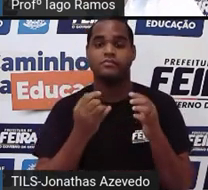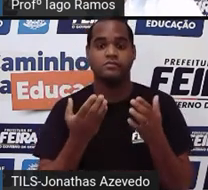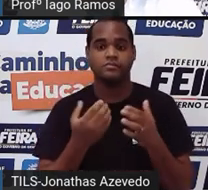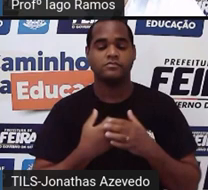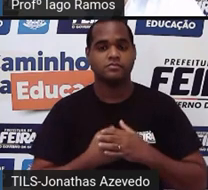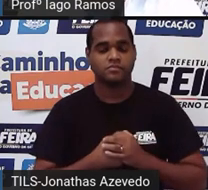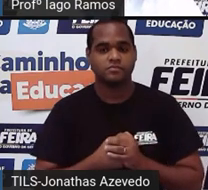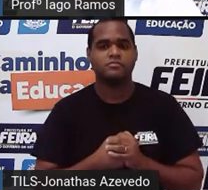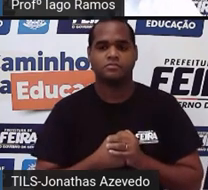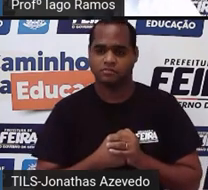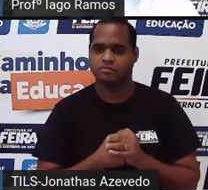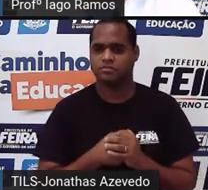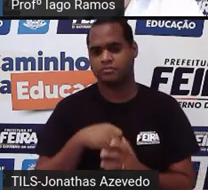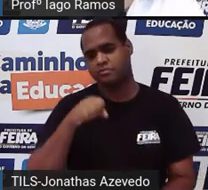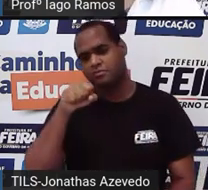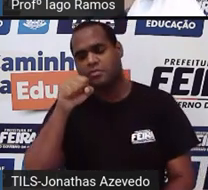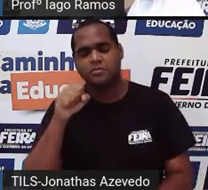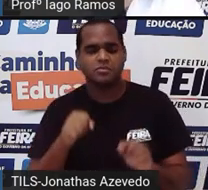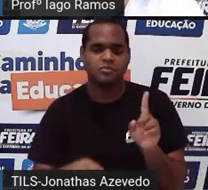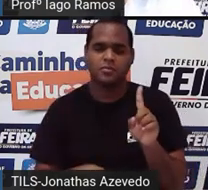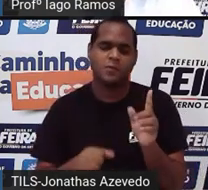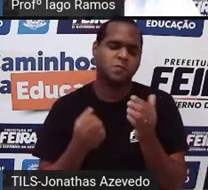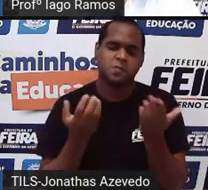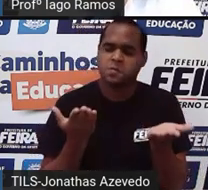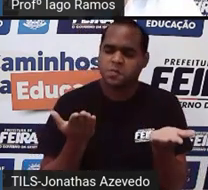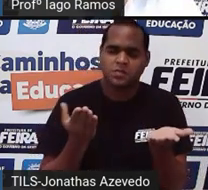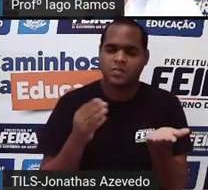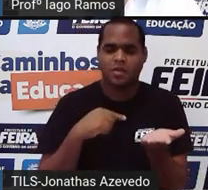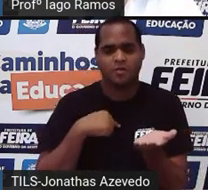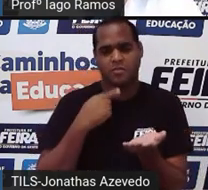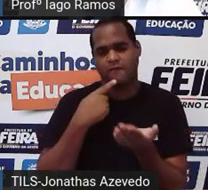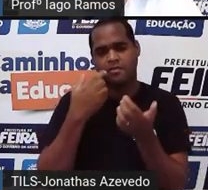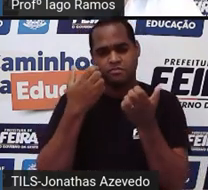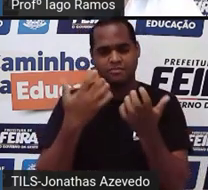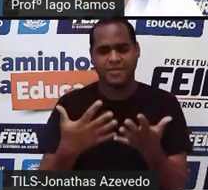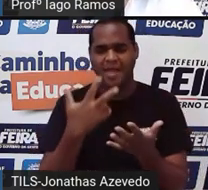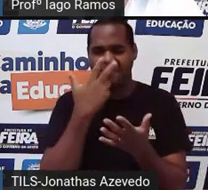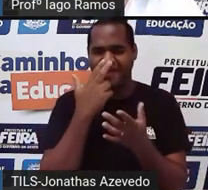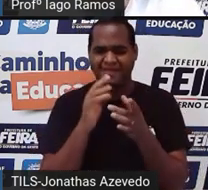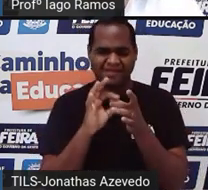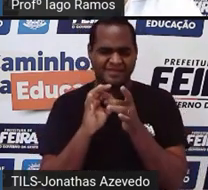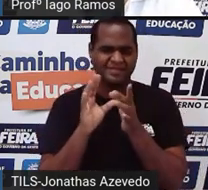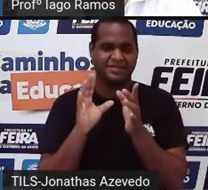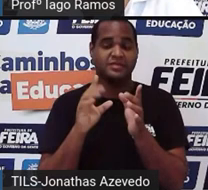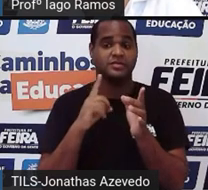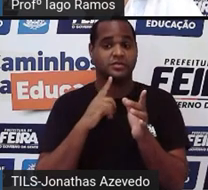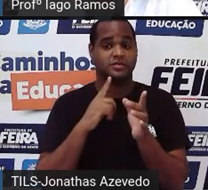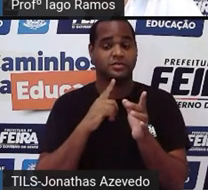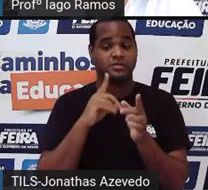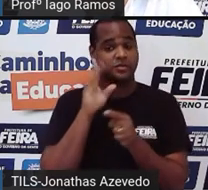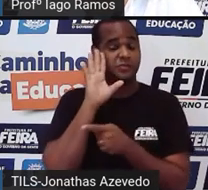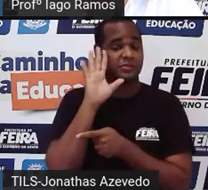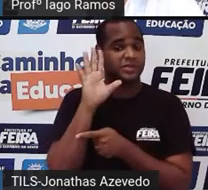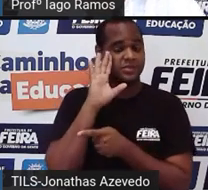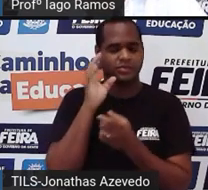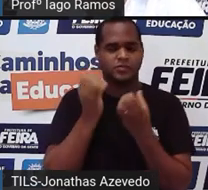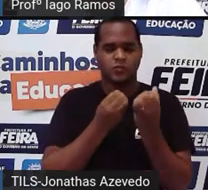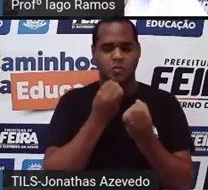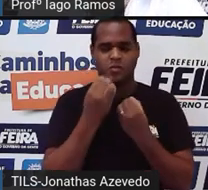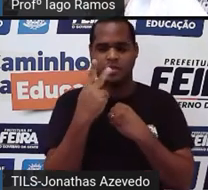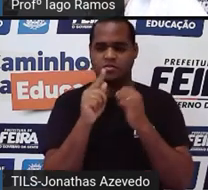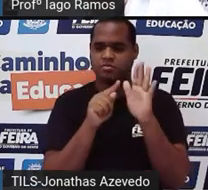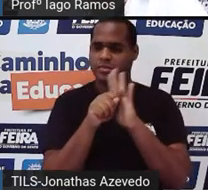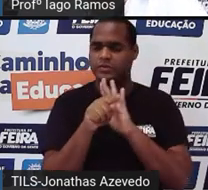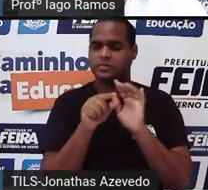Bom, talvez sim, talvez não. E como eu estava dizendo, está meio solto a gente já pensar, né? Com uma